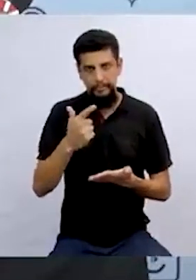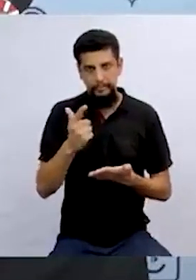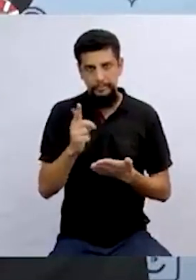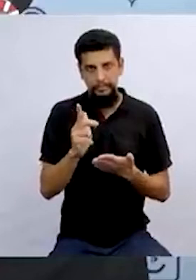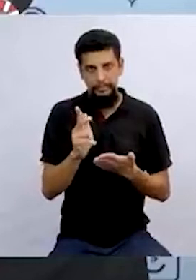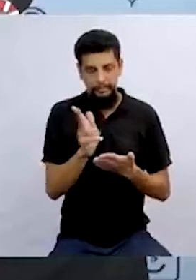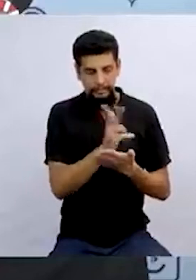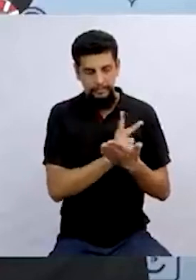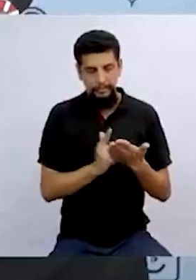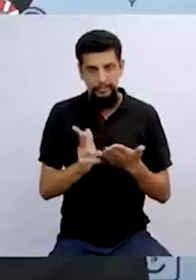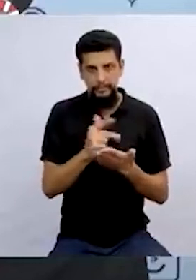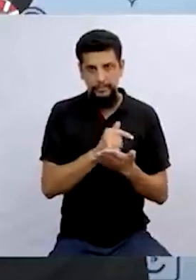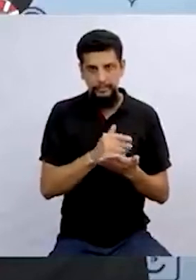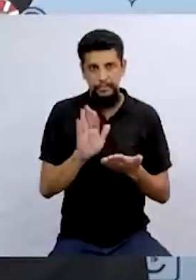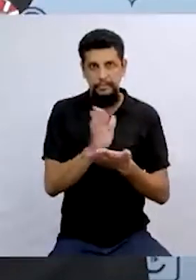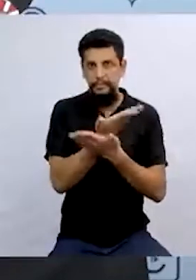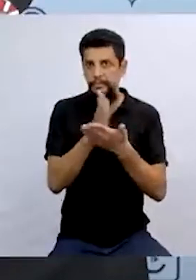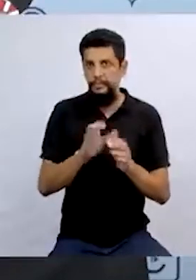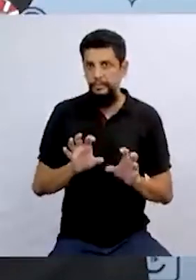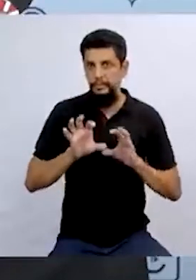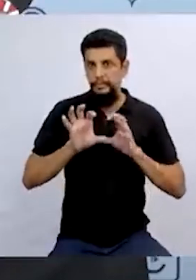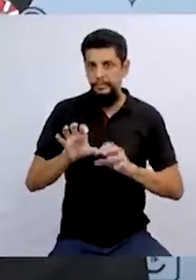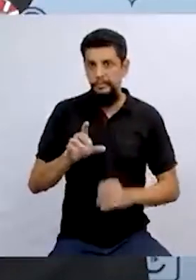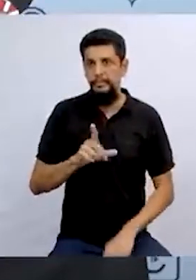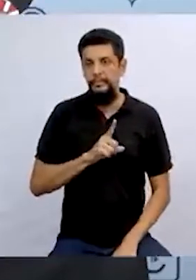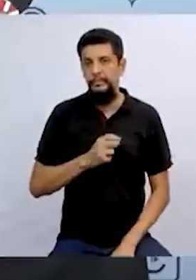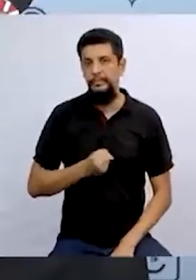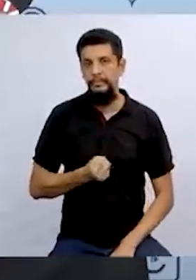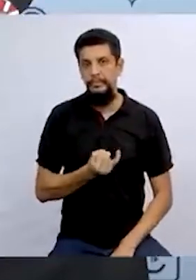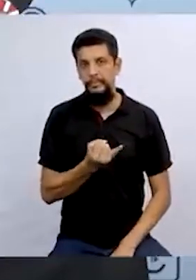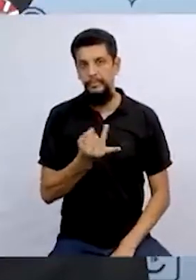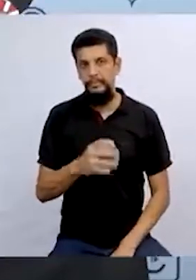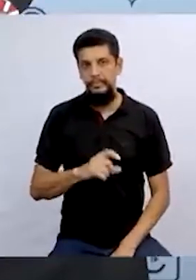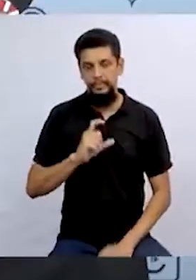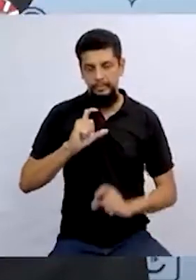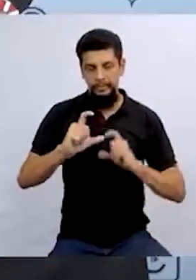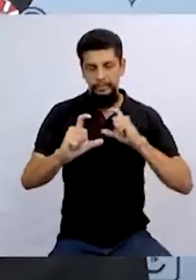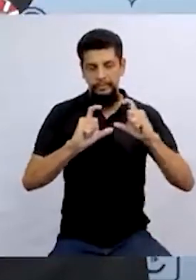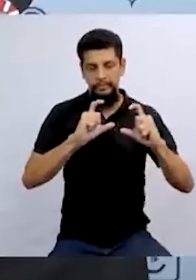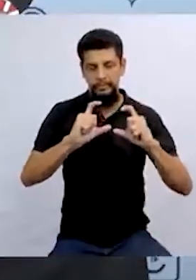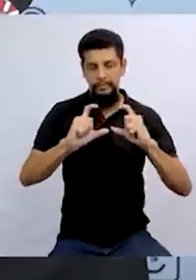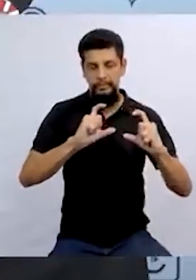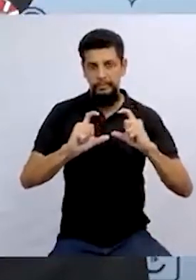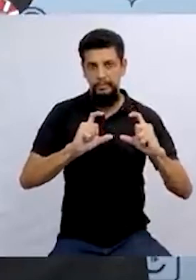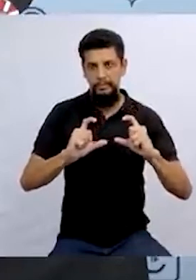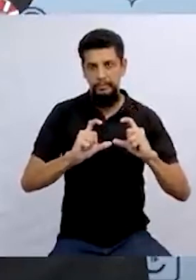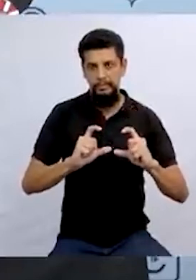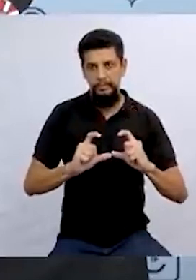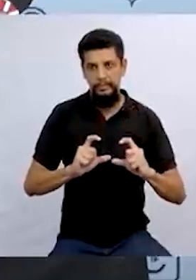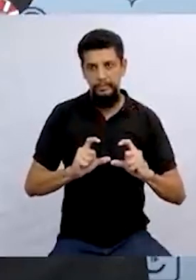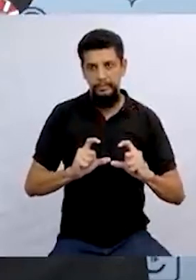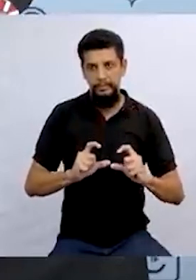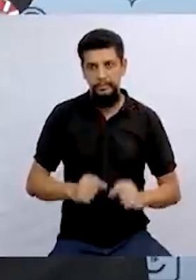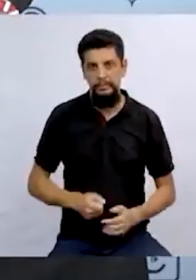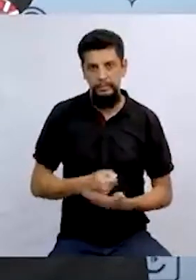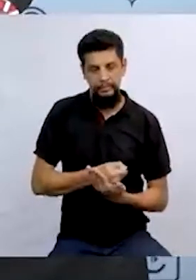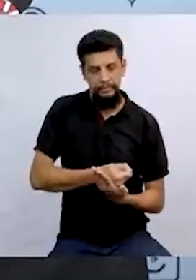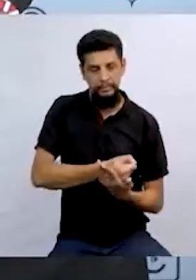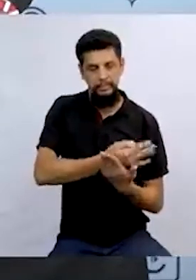E elas são separadas assim. Nós temos algumas cartas com os